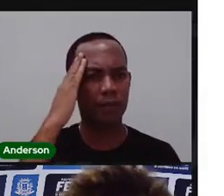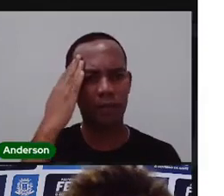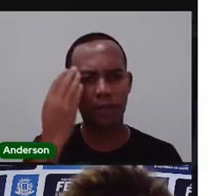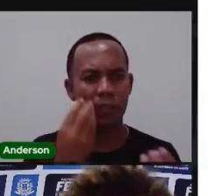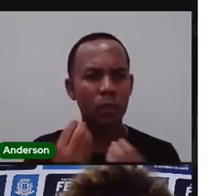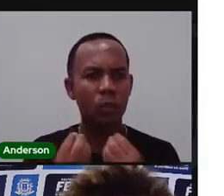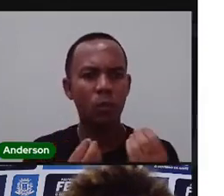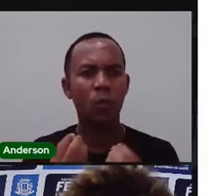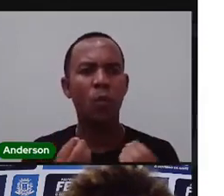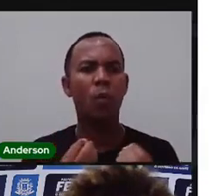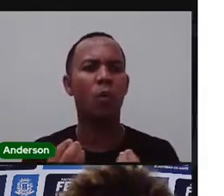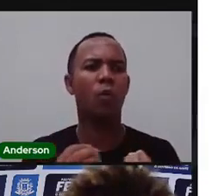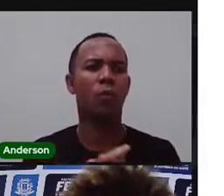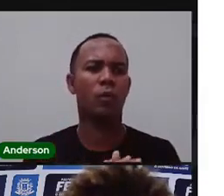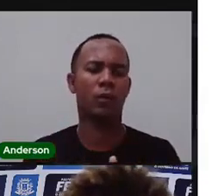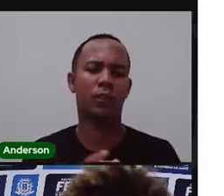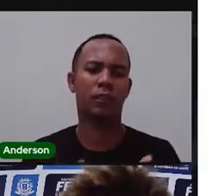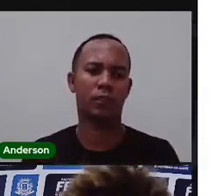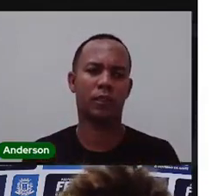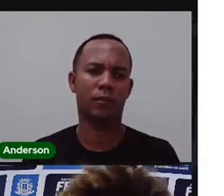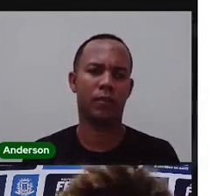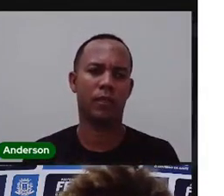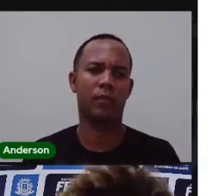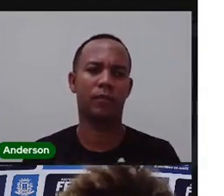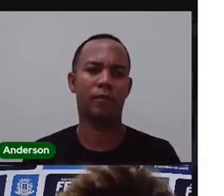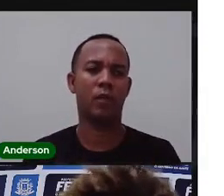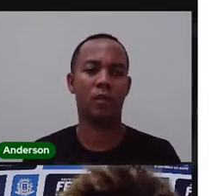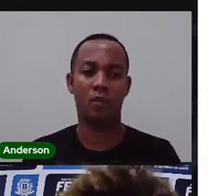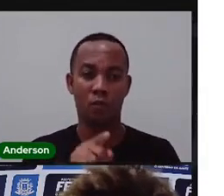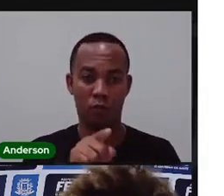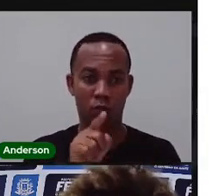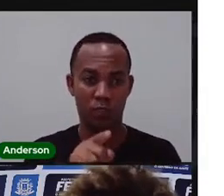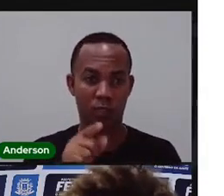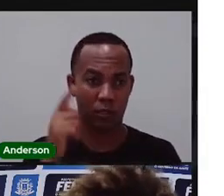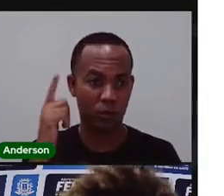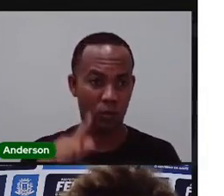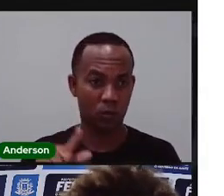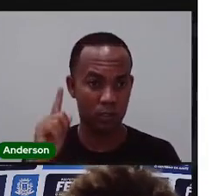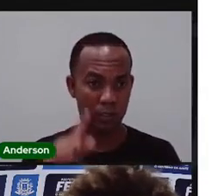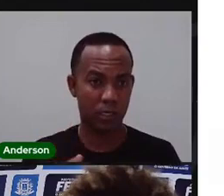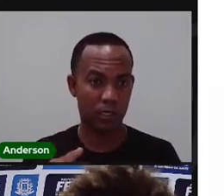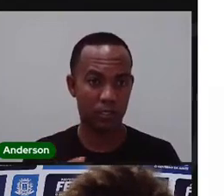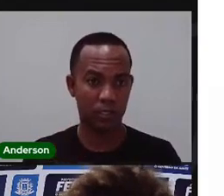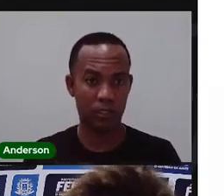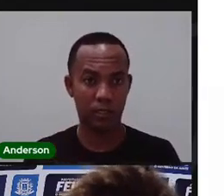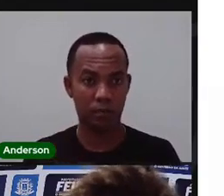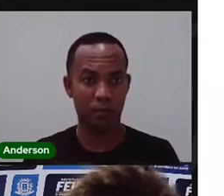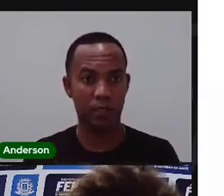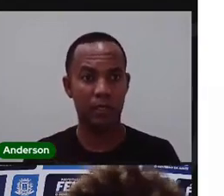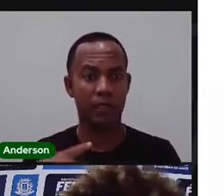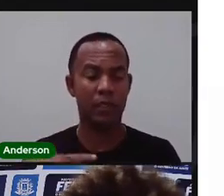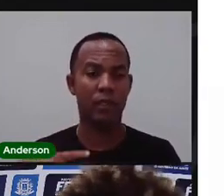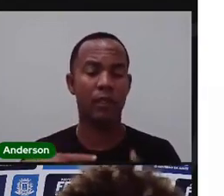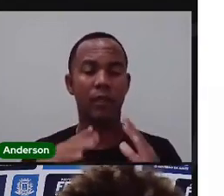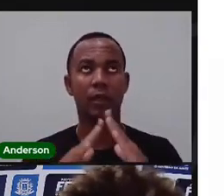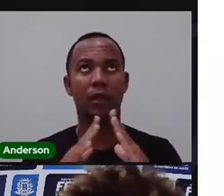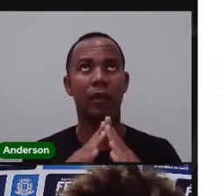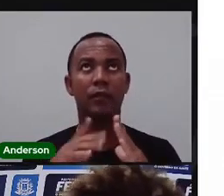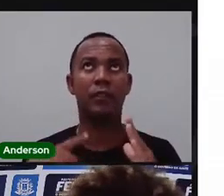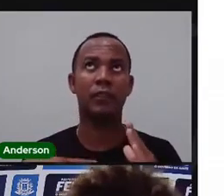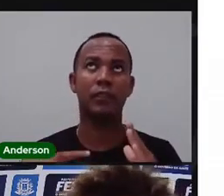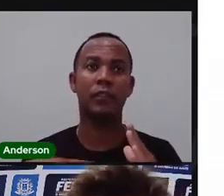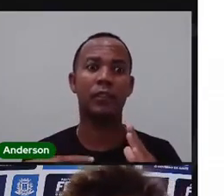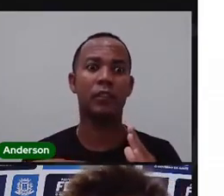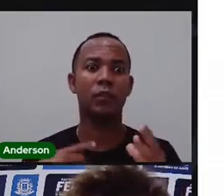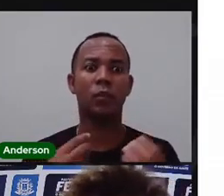o que é o patrimônio material e imaterial e se vocês conseguem identificar, Pró na minha casa tem um quadro, patrimônio material